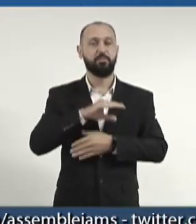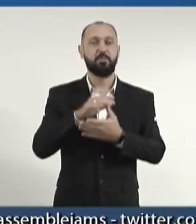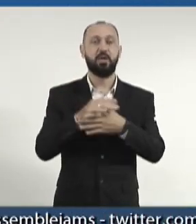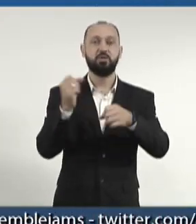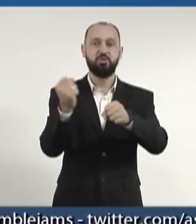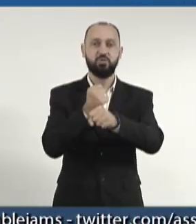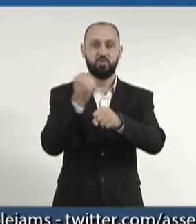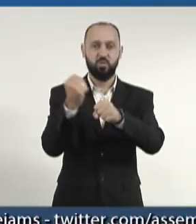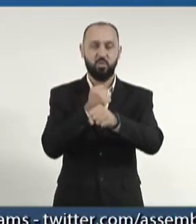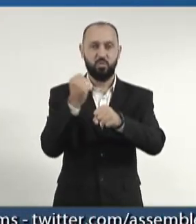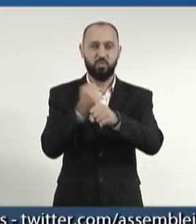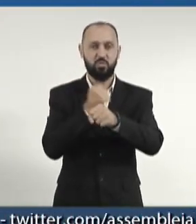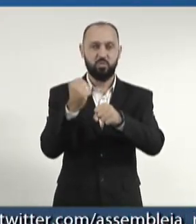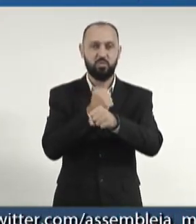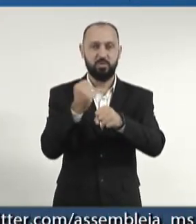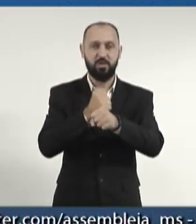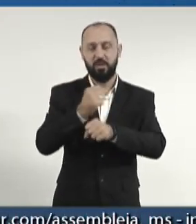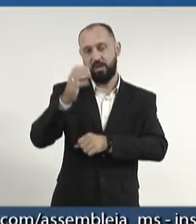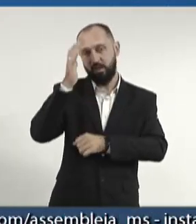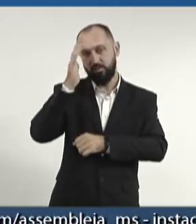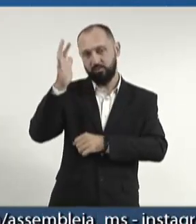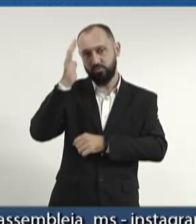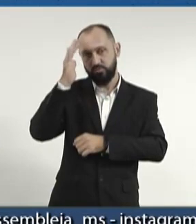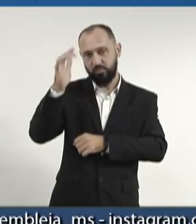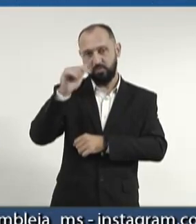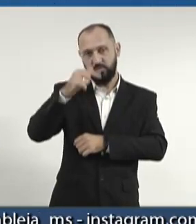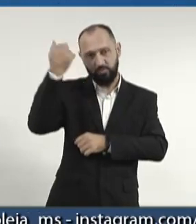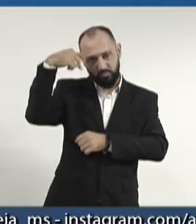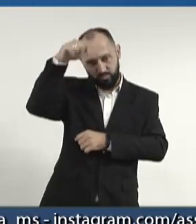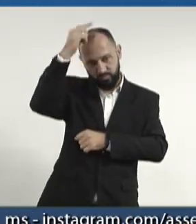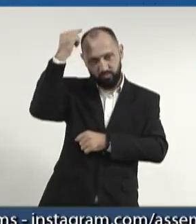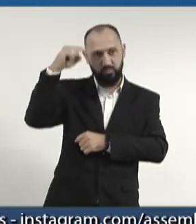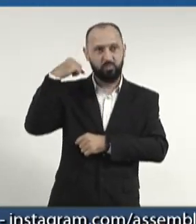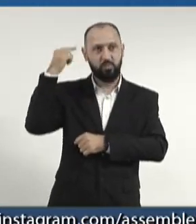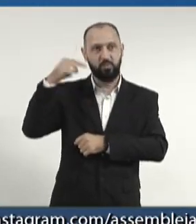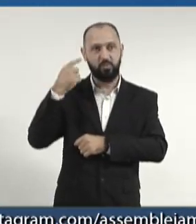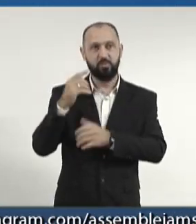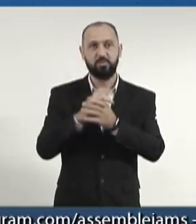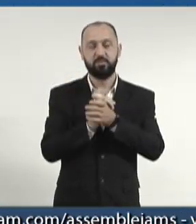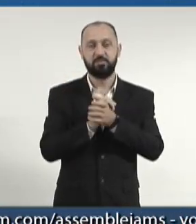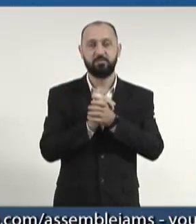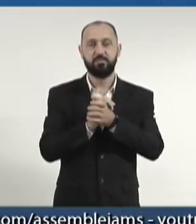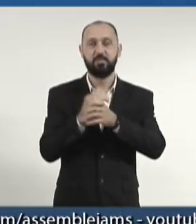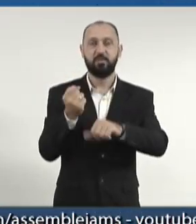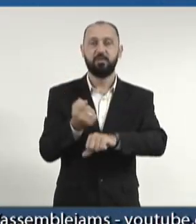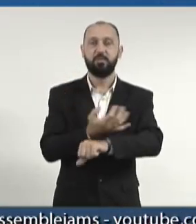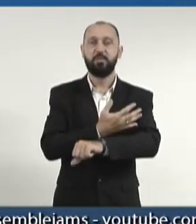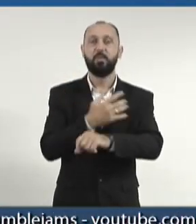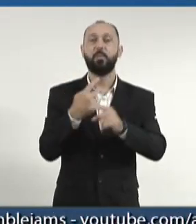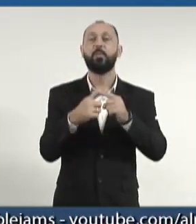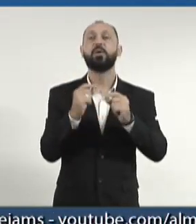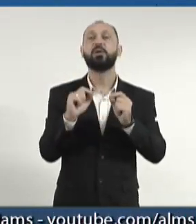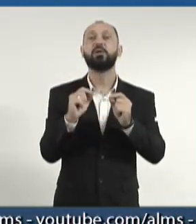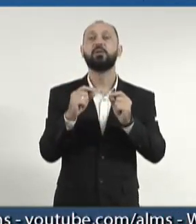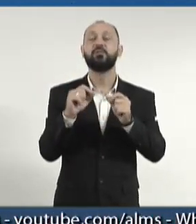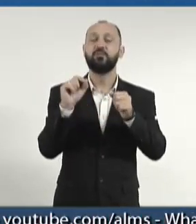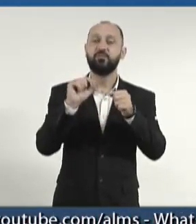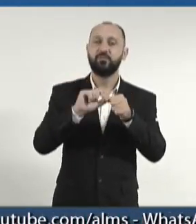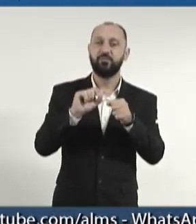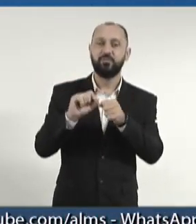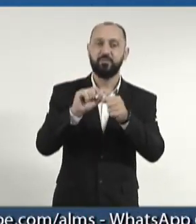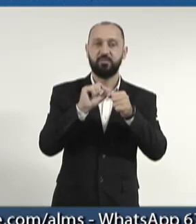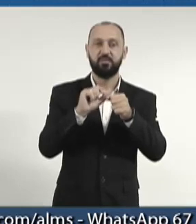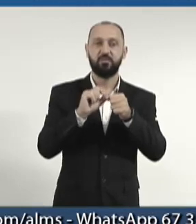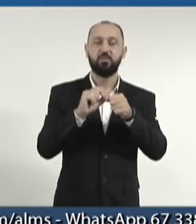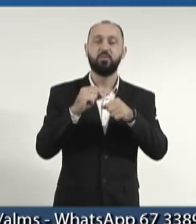obras, as sonham os santos loucos, até me arrepiou, as realizam